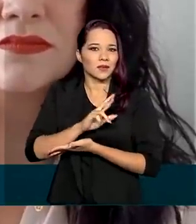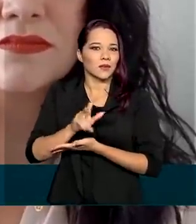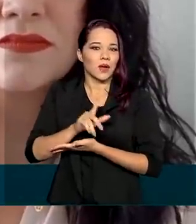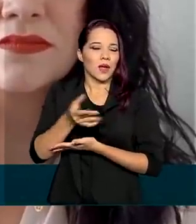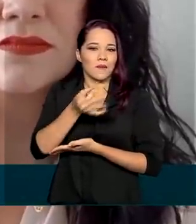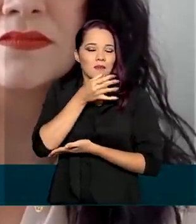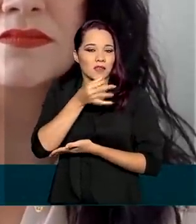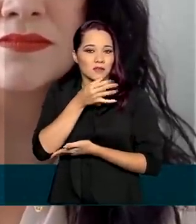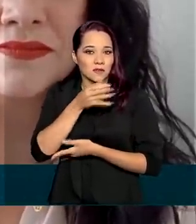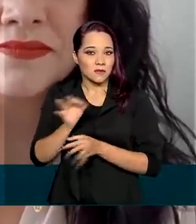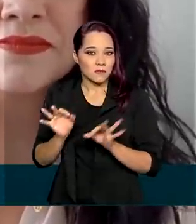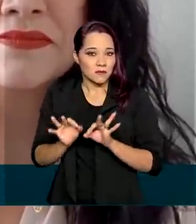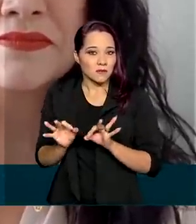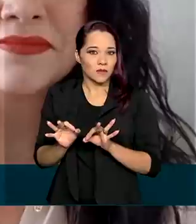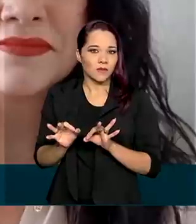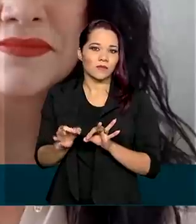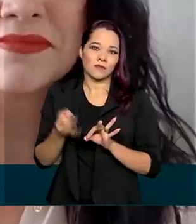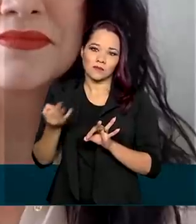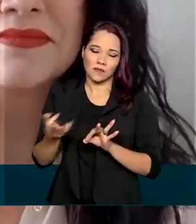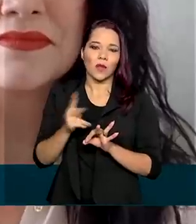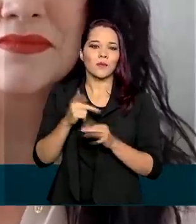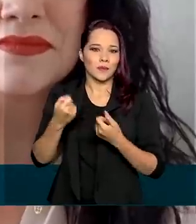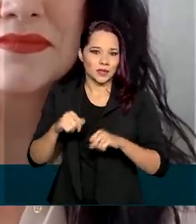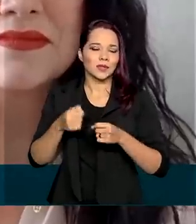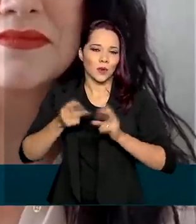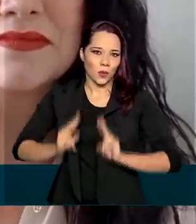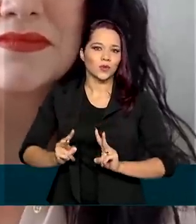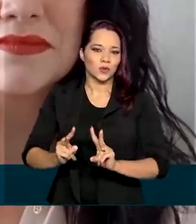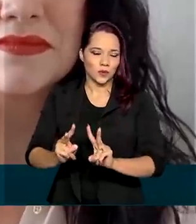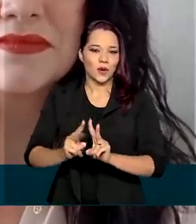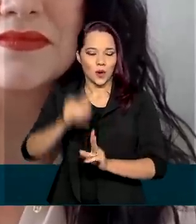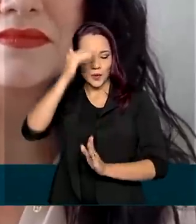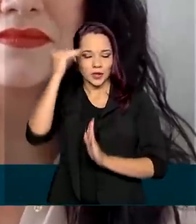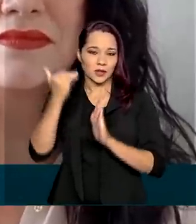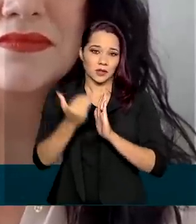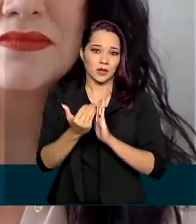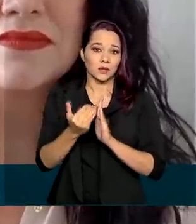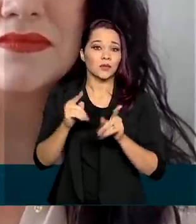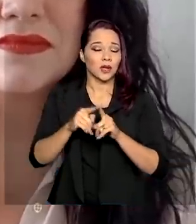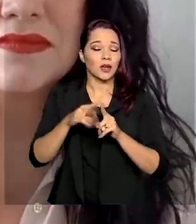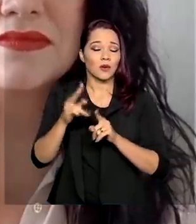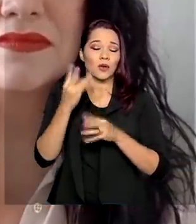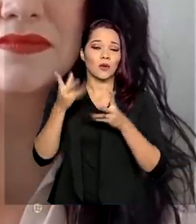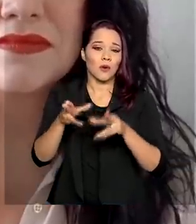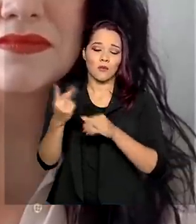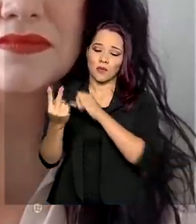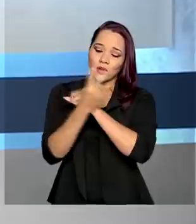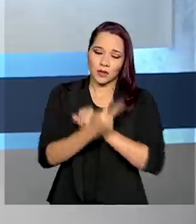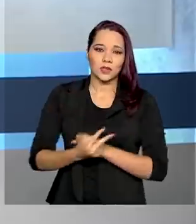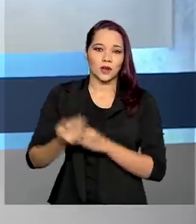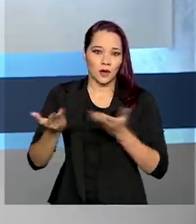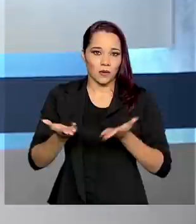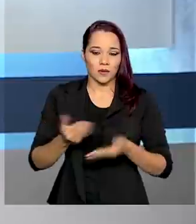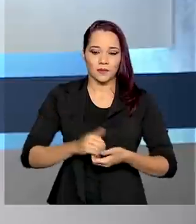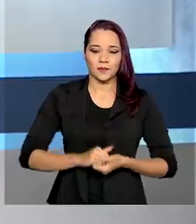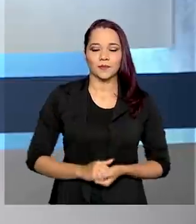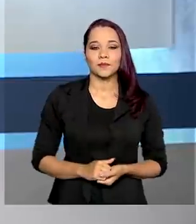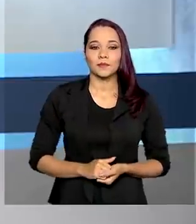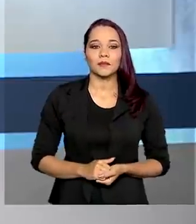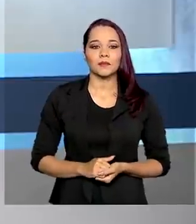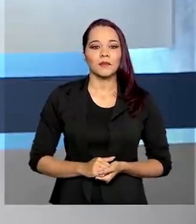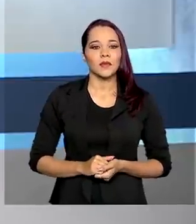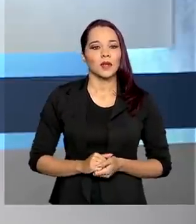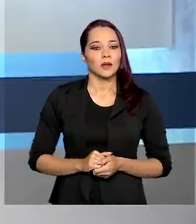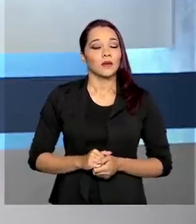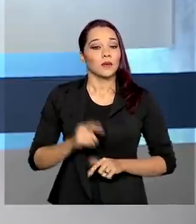medicamentosas, a gente tem que continuar fazendo, porque é a forma da gente se proteger nesse momento. Os